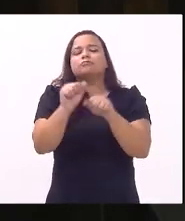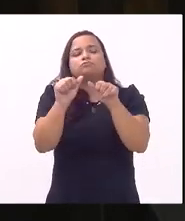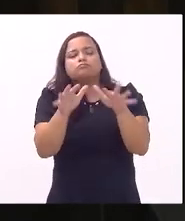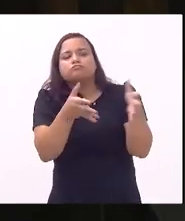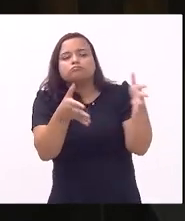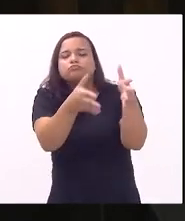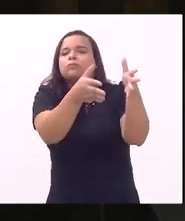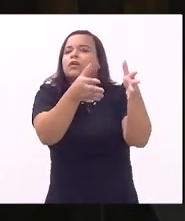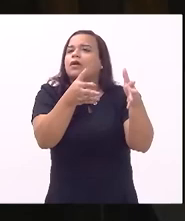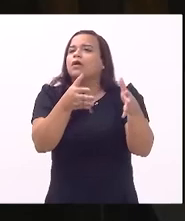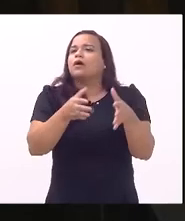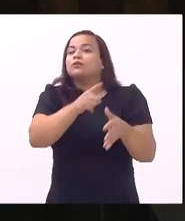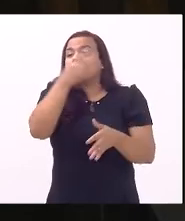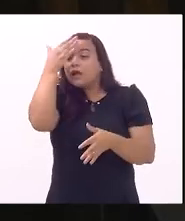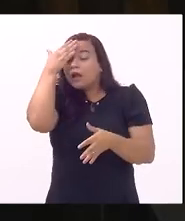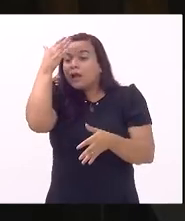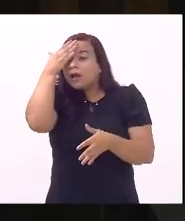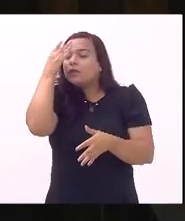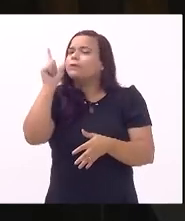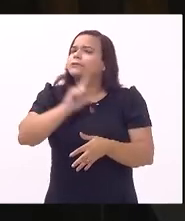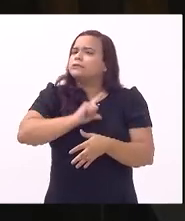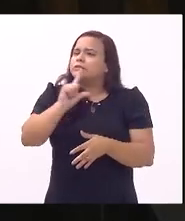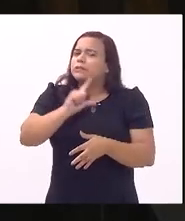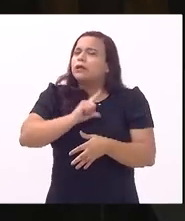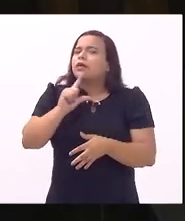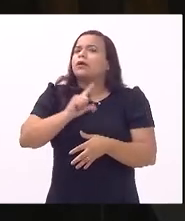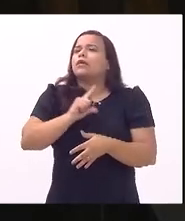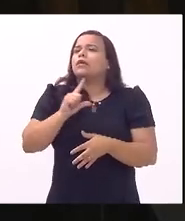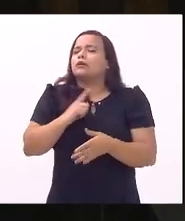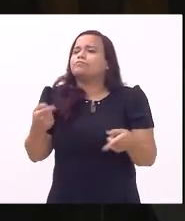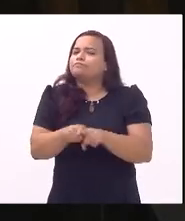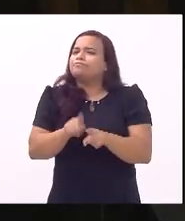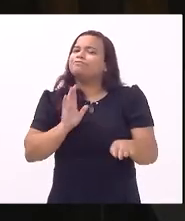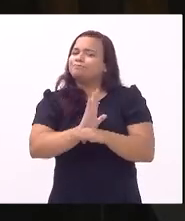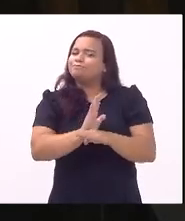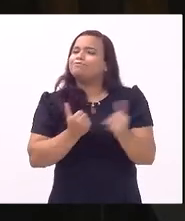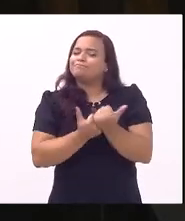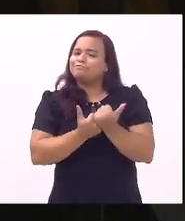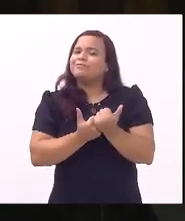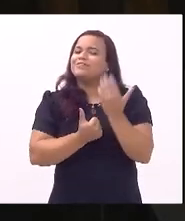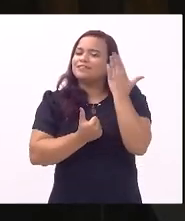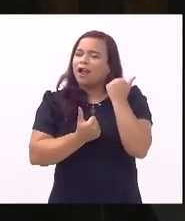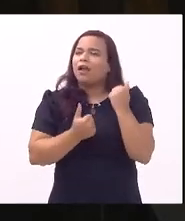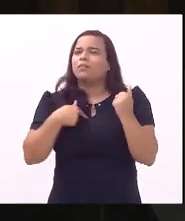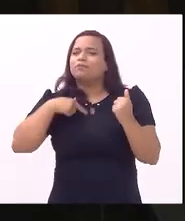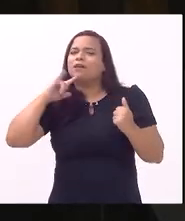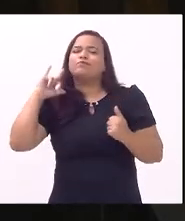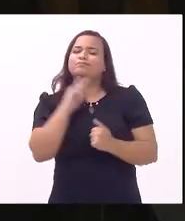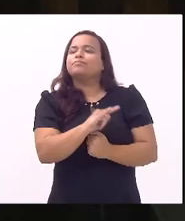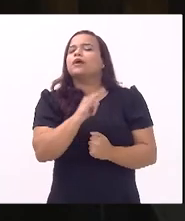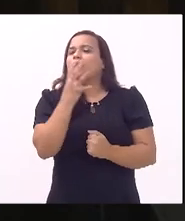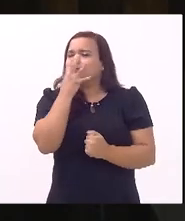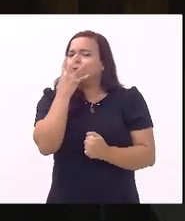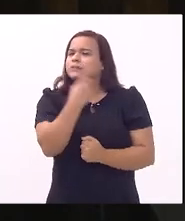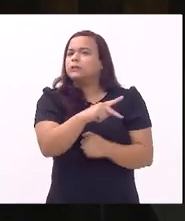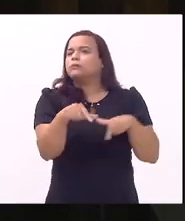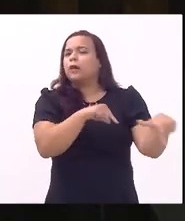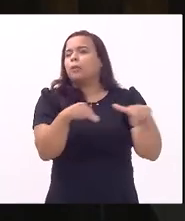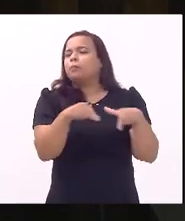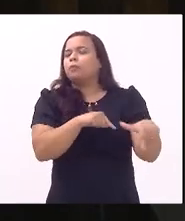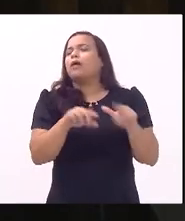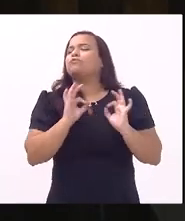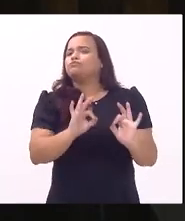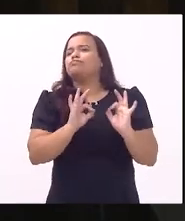o senhor sabe que o senhor tem aqui um parceiro o senhor sabe o quanto eu sou admirador do seu trabalho e eu tenho